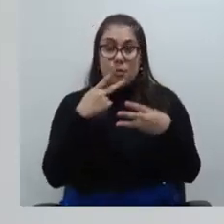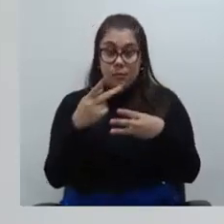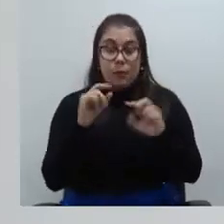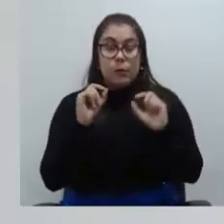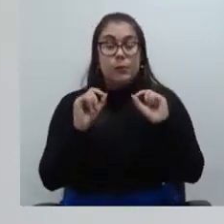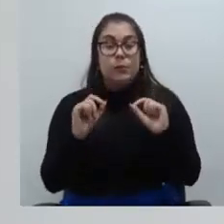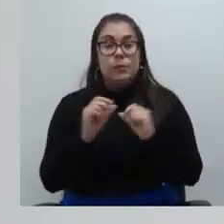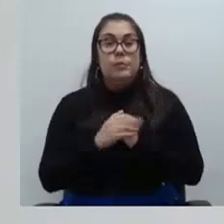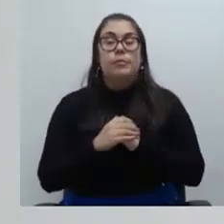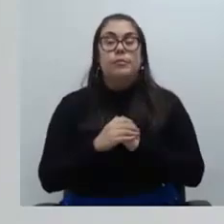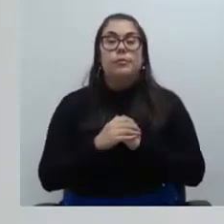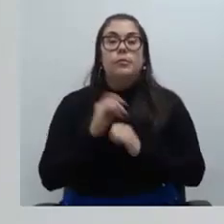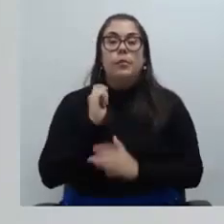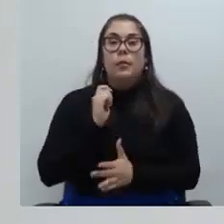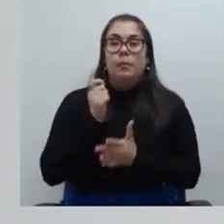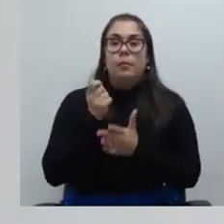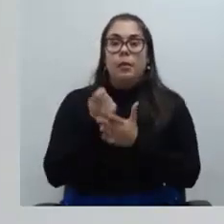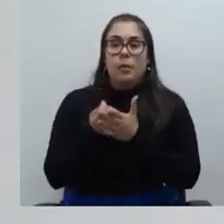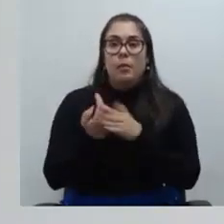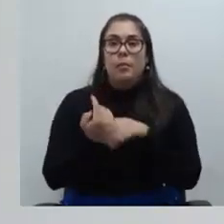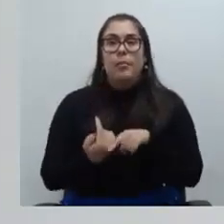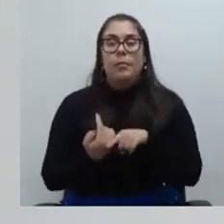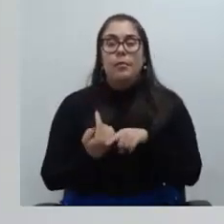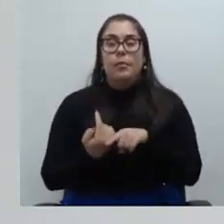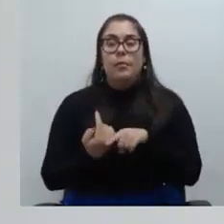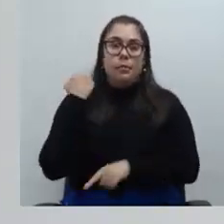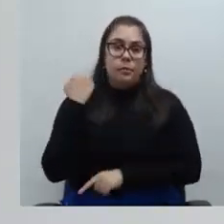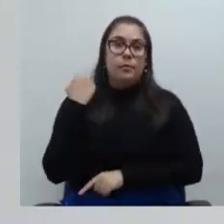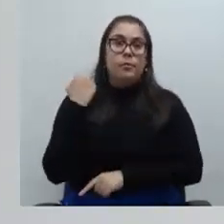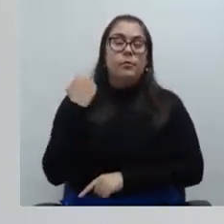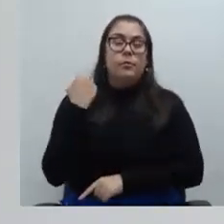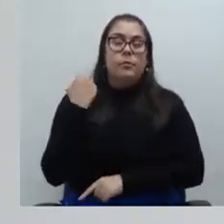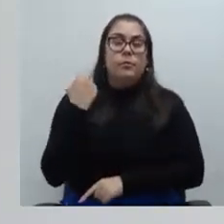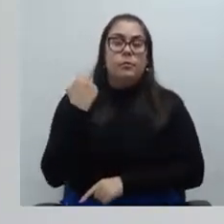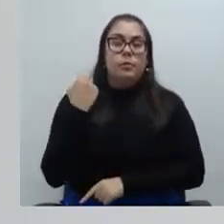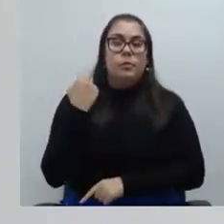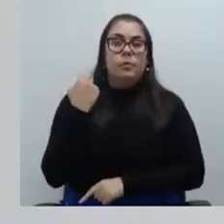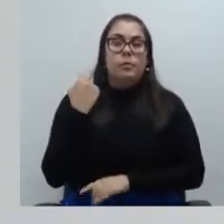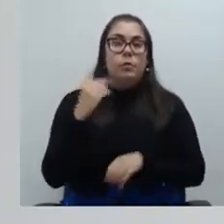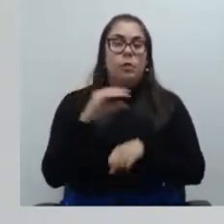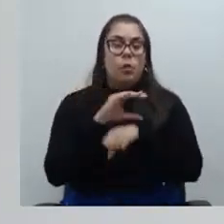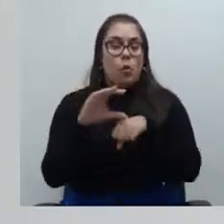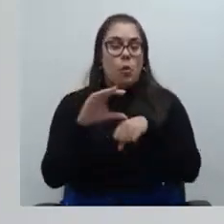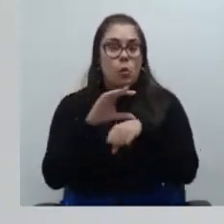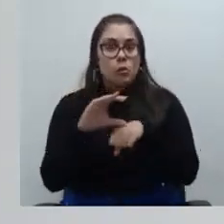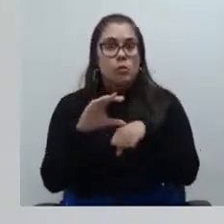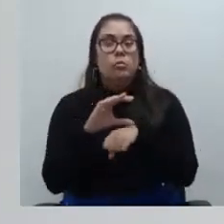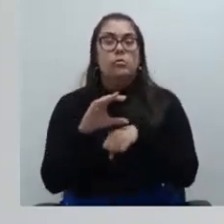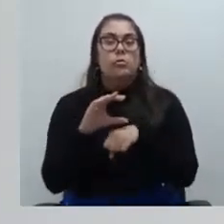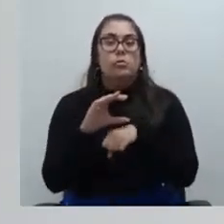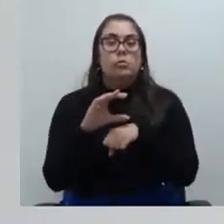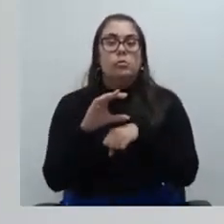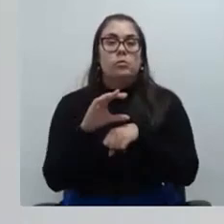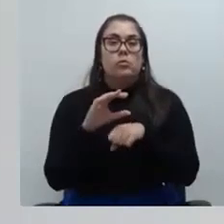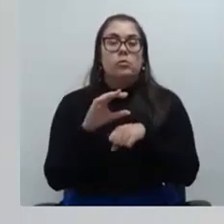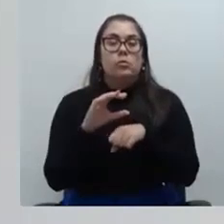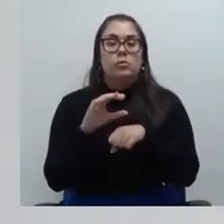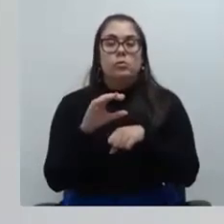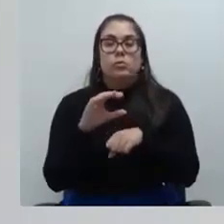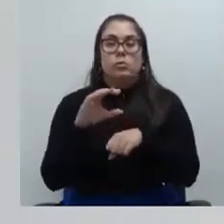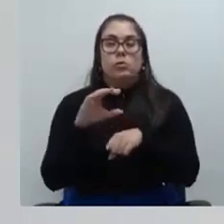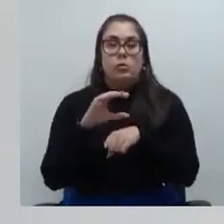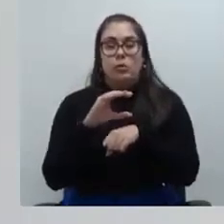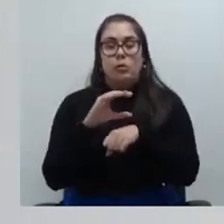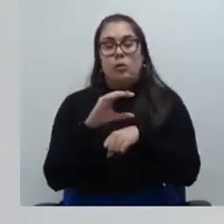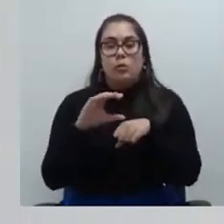do pagamento retroativo do teto do parâmetro constitucional como conforme disse a defensora pública